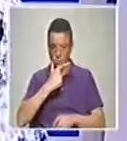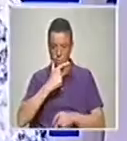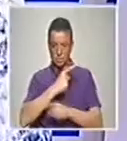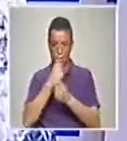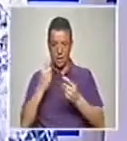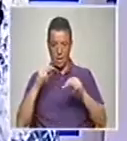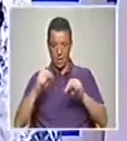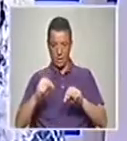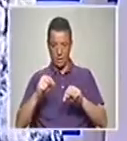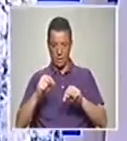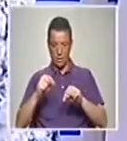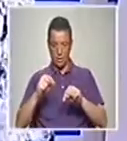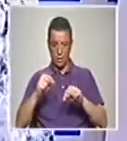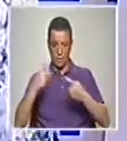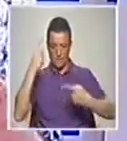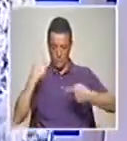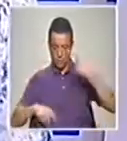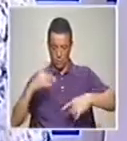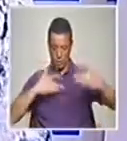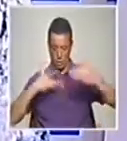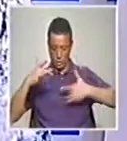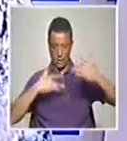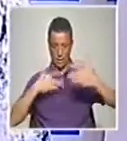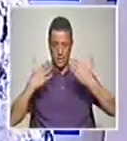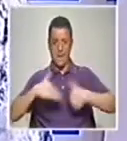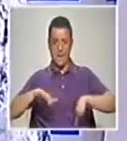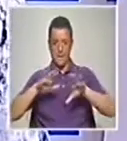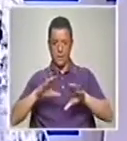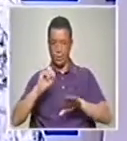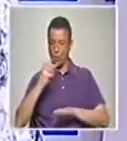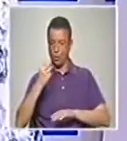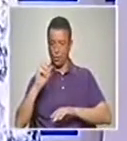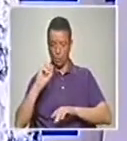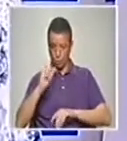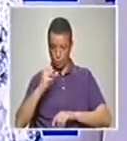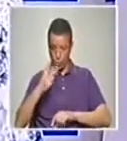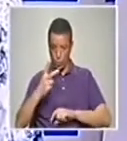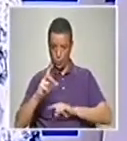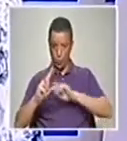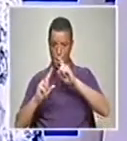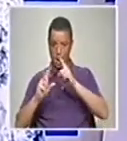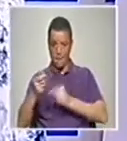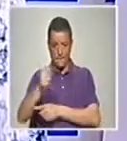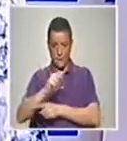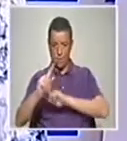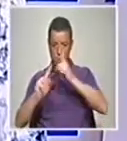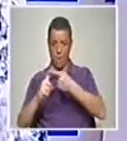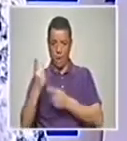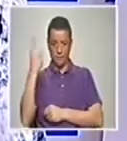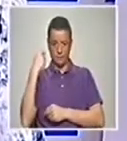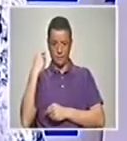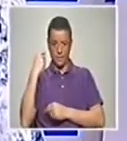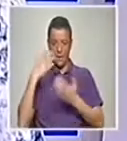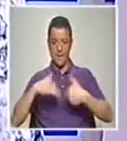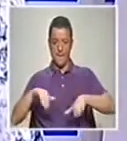Constantino Neri. E temos na prática uma reposição de uma peça que estreou em outubro do ano passado, nesta altura outra vez no Constantino Neri, porque o